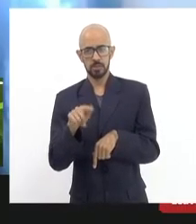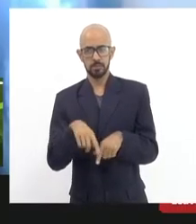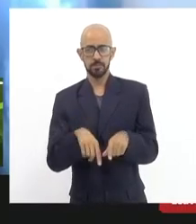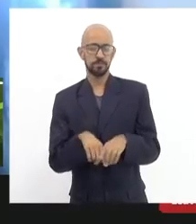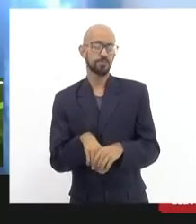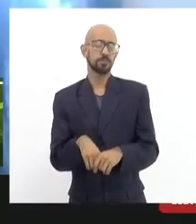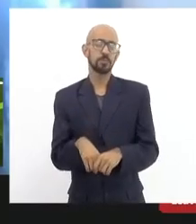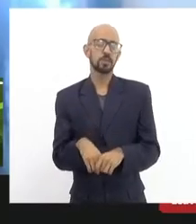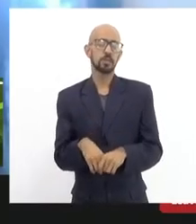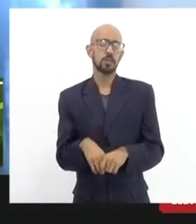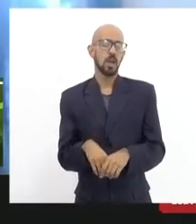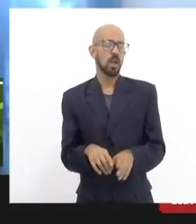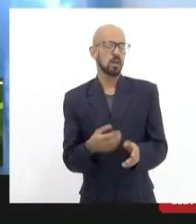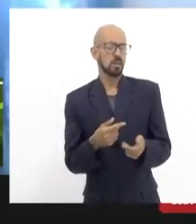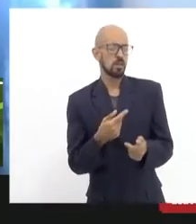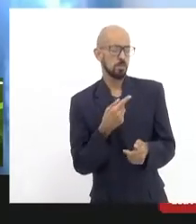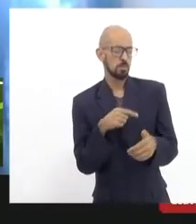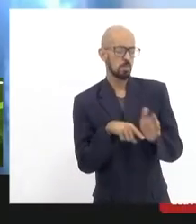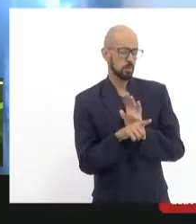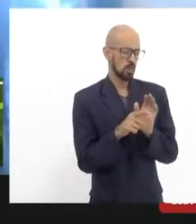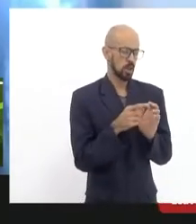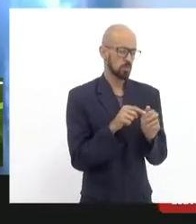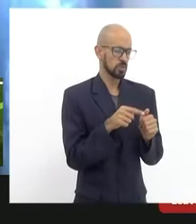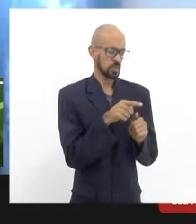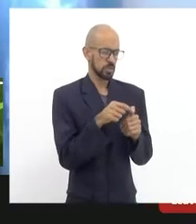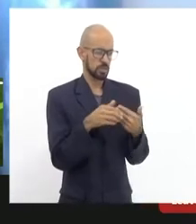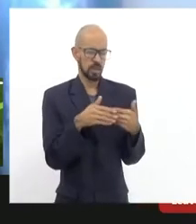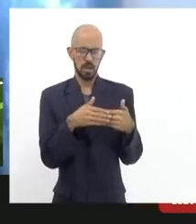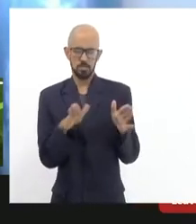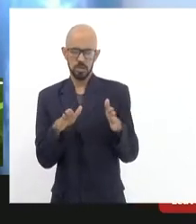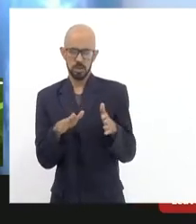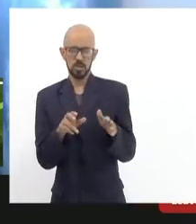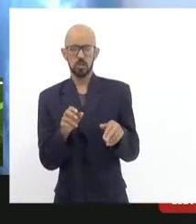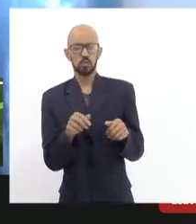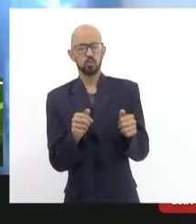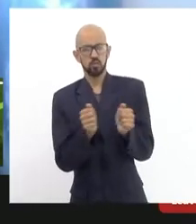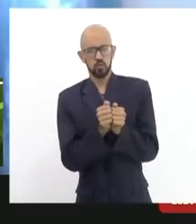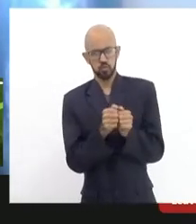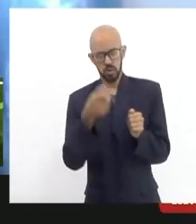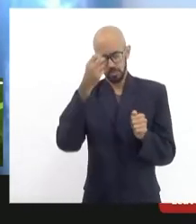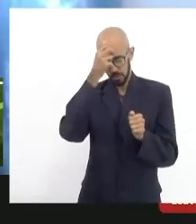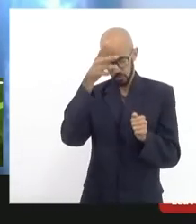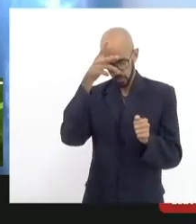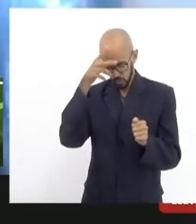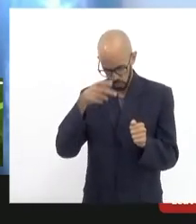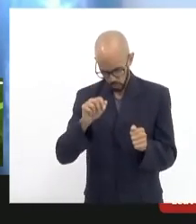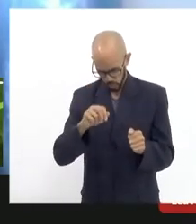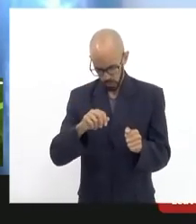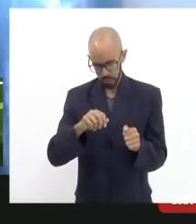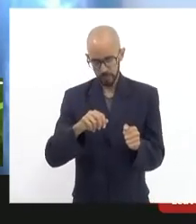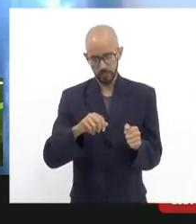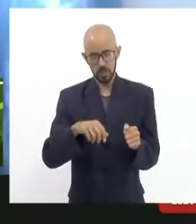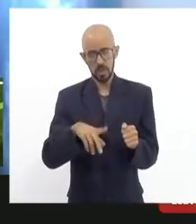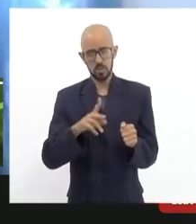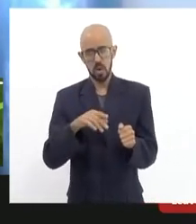abriram ou há alguma possibilidade alguma linha junto com o município com a prefeitura a Jandira lembrou que havia essa